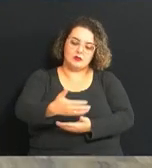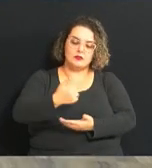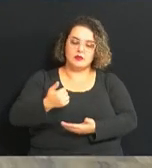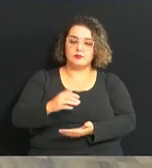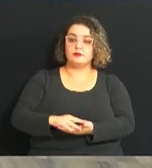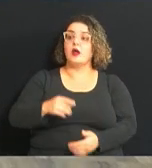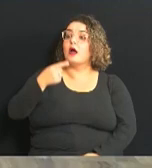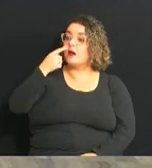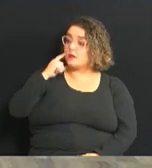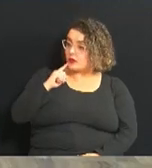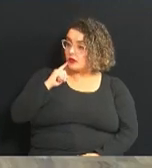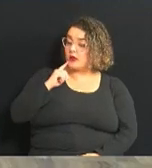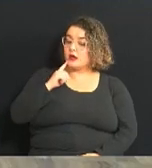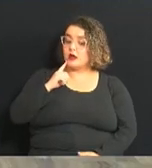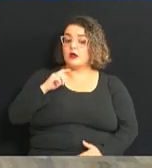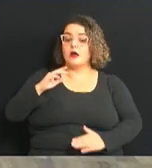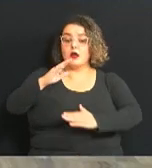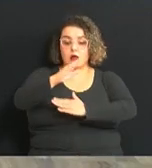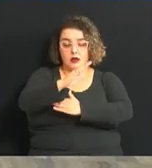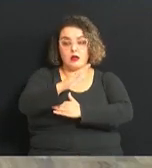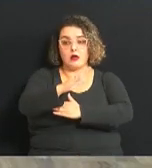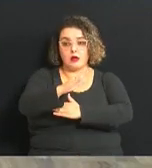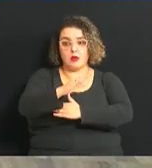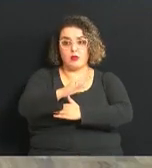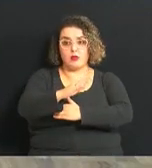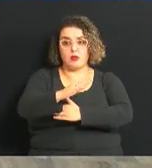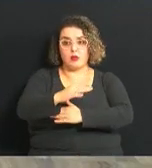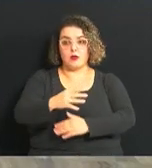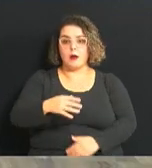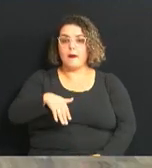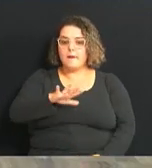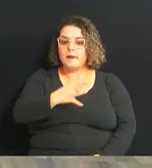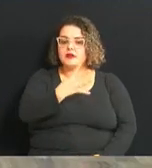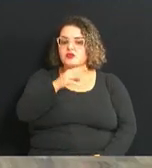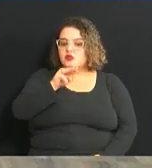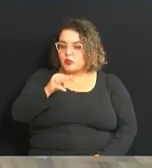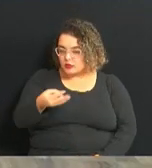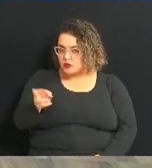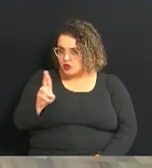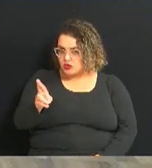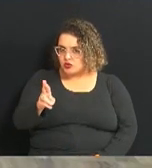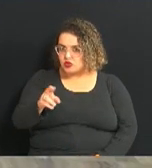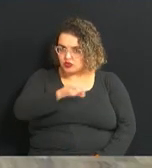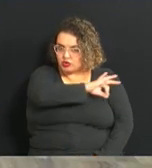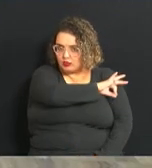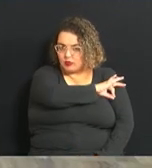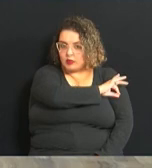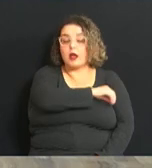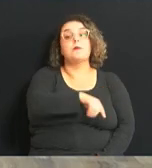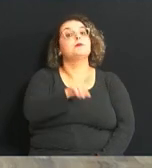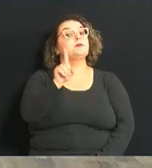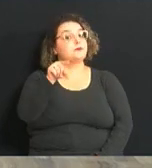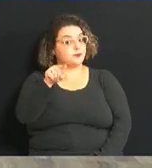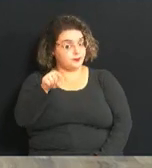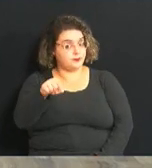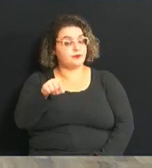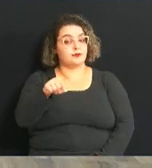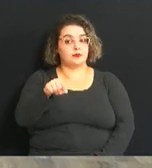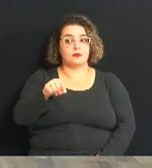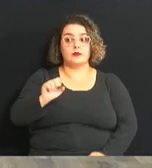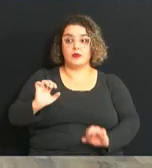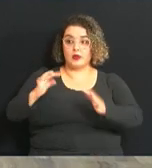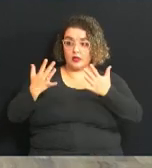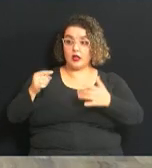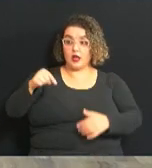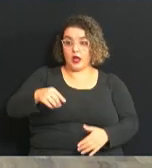Novaes a Câmara de Campinas destinou mais de 4 milhões de reais à prefeitura exatamente a cerimônia gente aconteceu